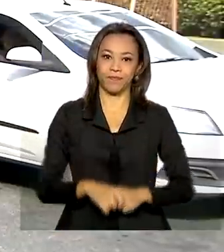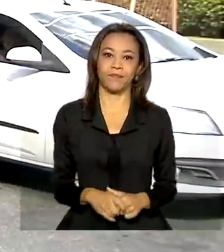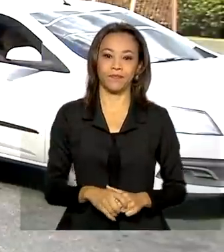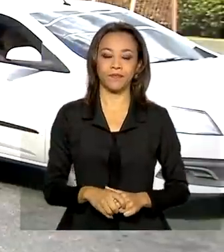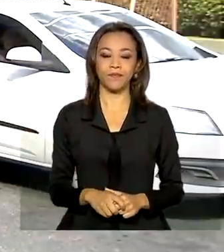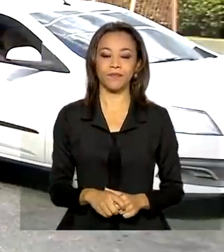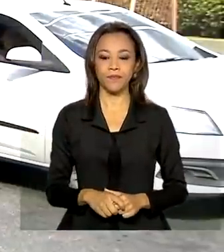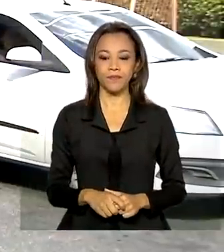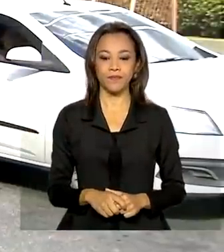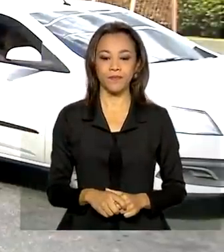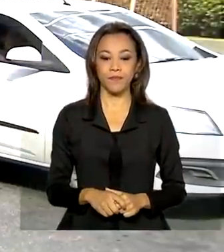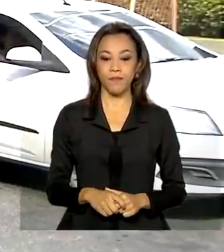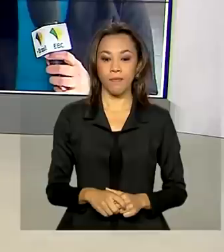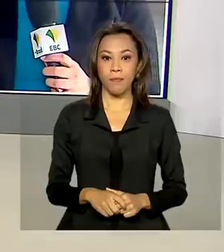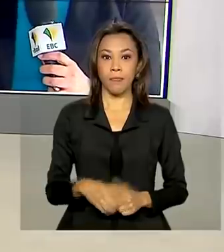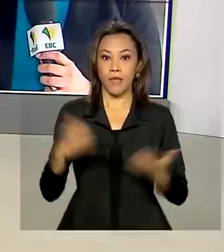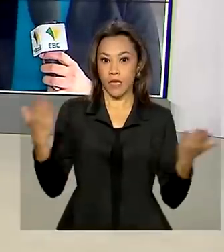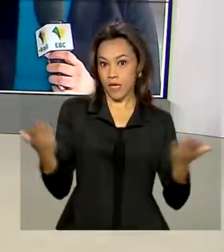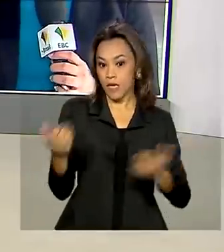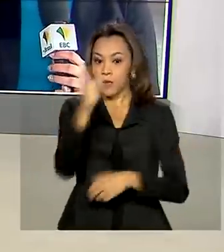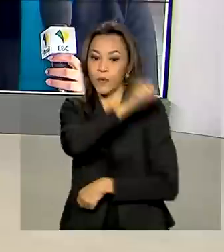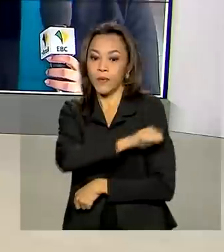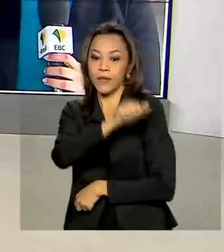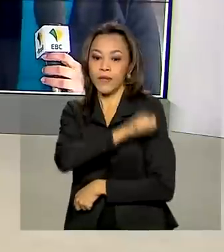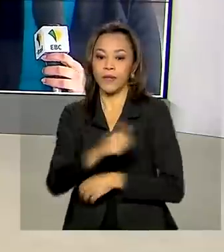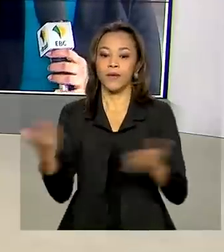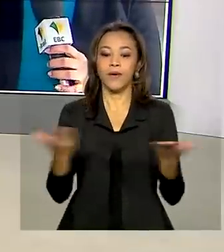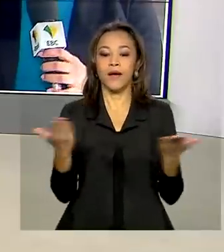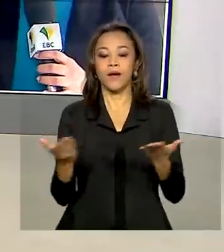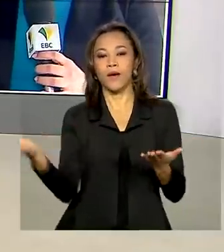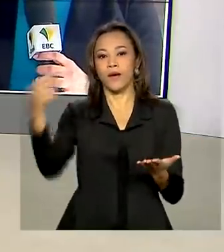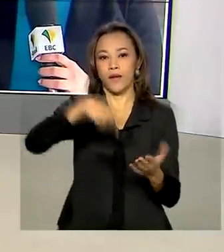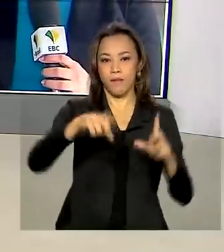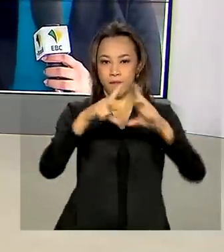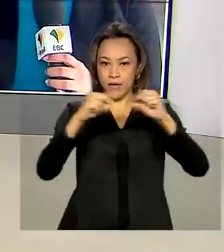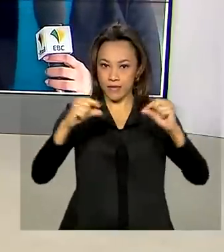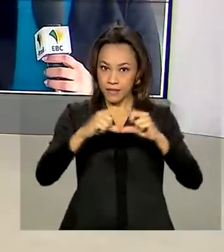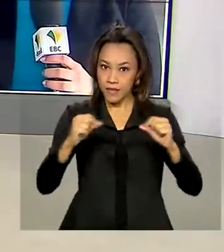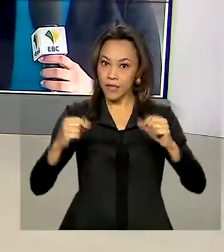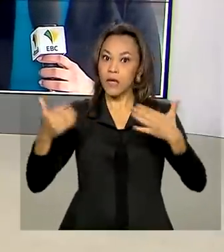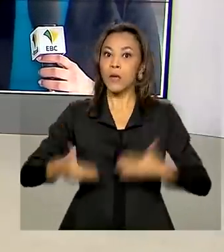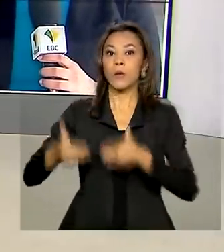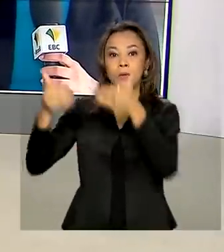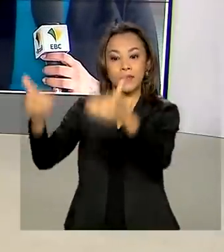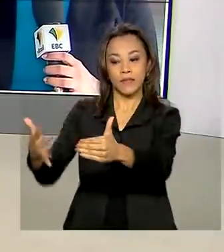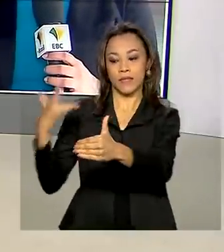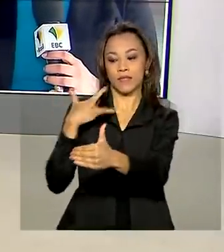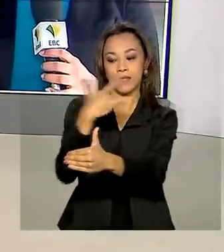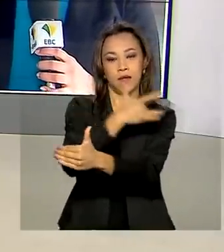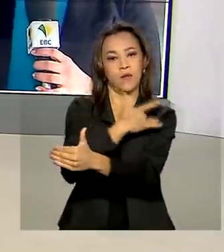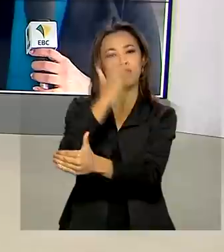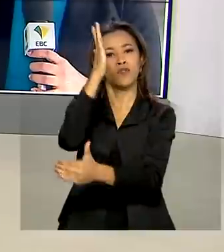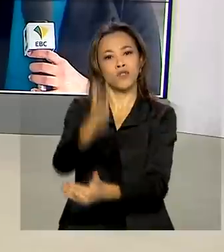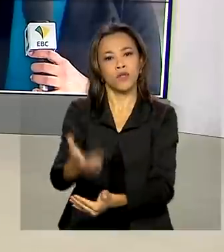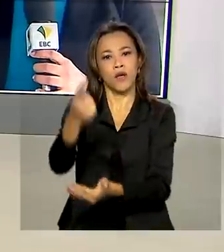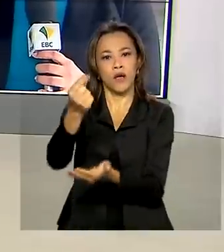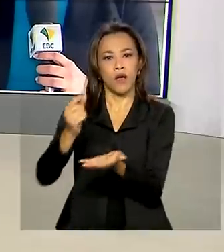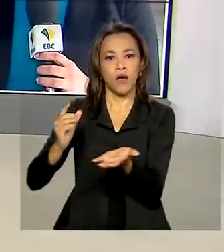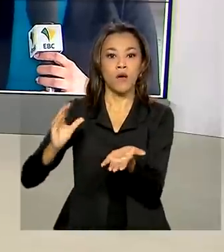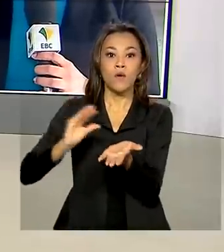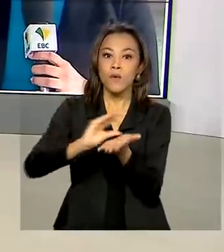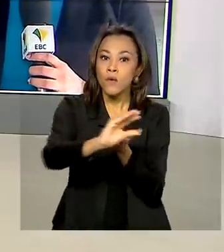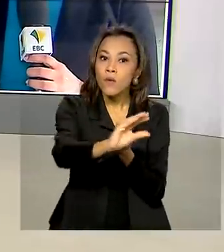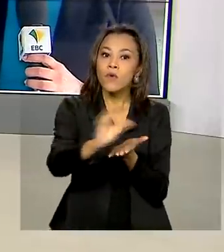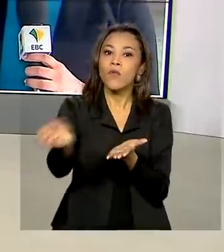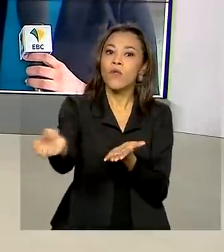E do Rio de Janeiro, a gente volta aqui para Brasília, porque o Ministério da Saúde liberou recursos para a habilitação de